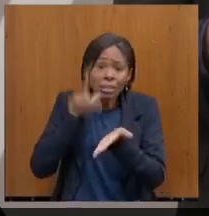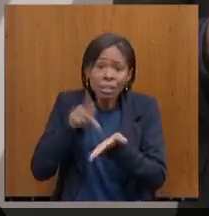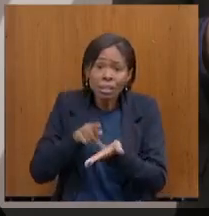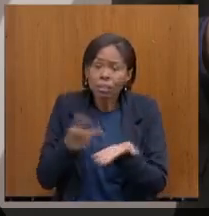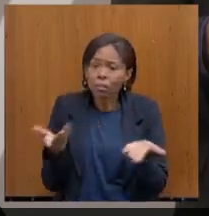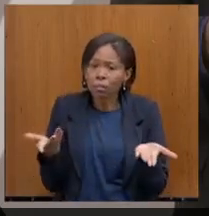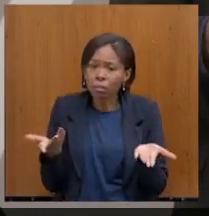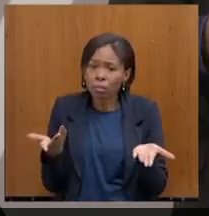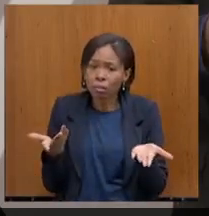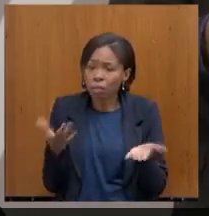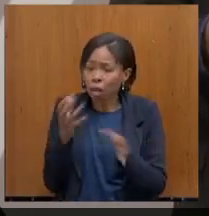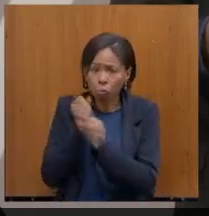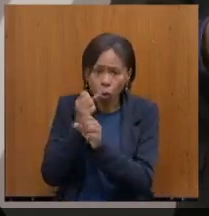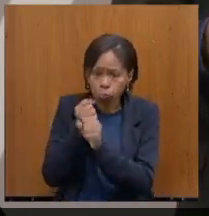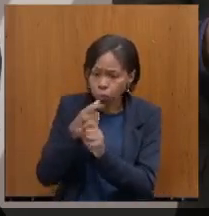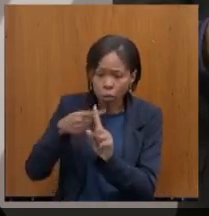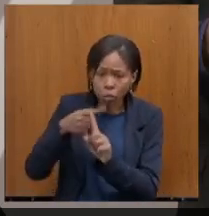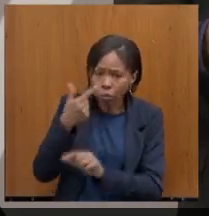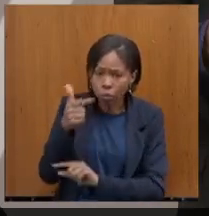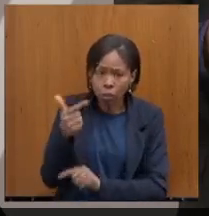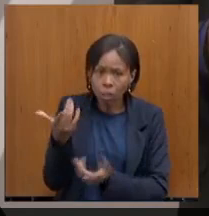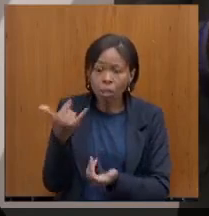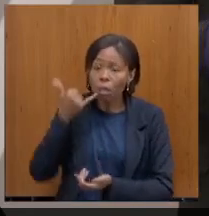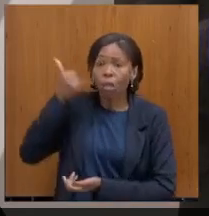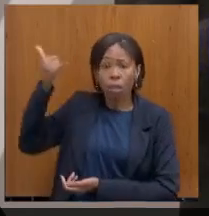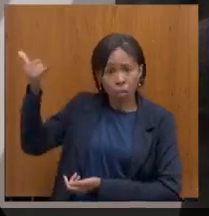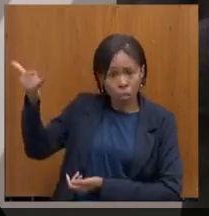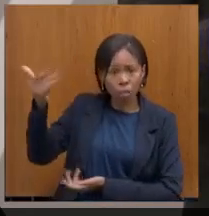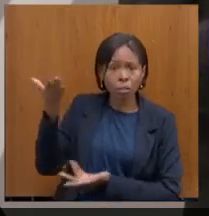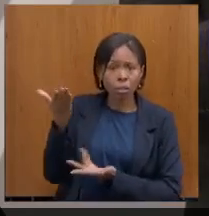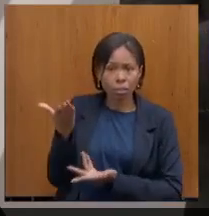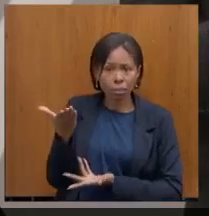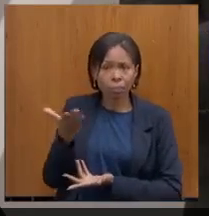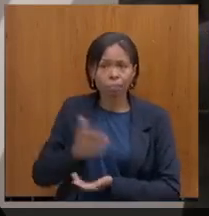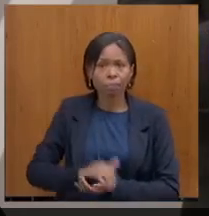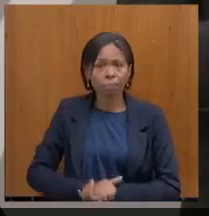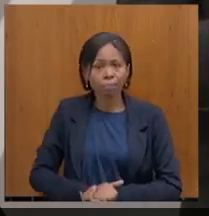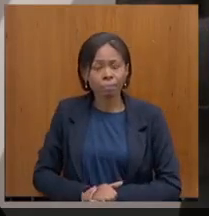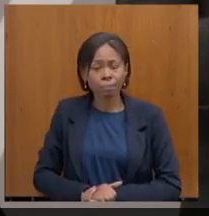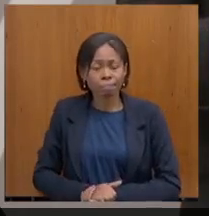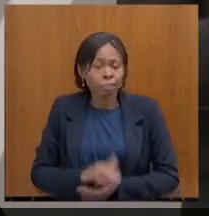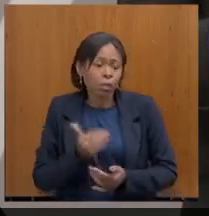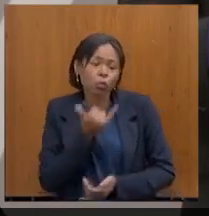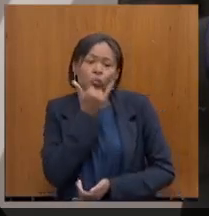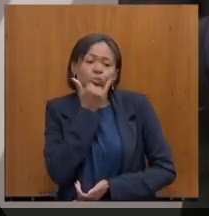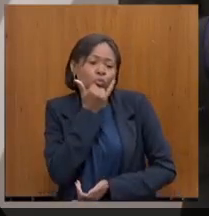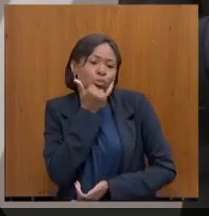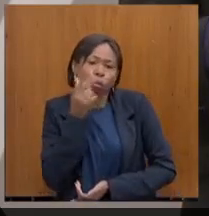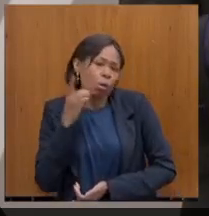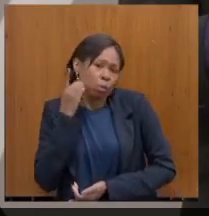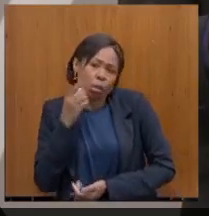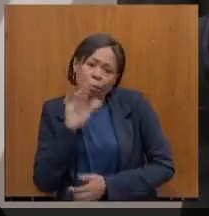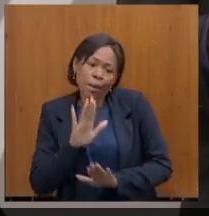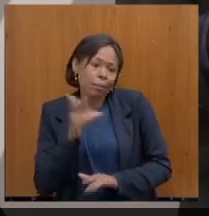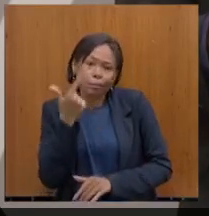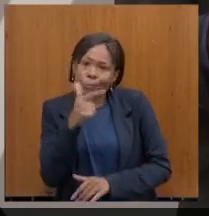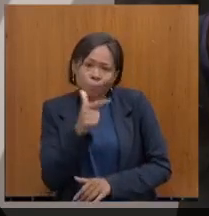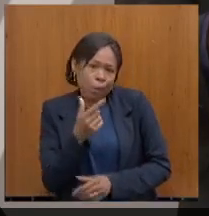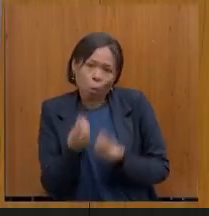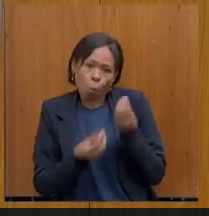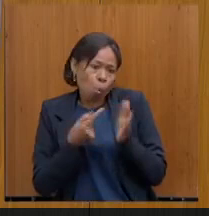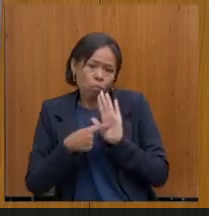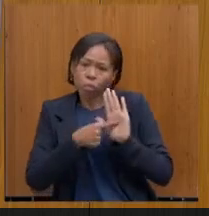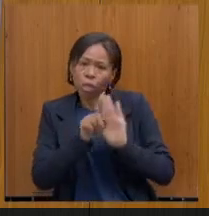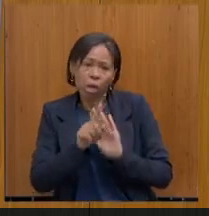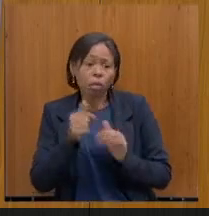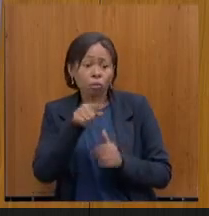Eu não tenho. O senhor ligar lá? Eu não sinto um governo... Eu sinto muito, deputado, mas eu não tenho aqui como passar para o senhor. Quando o senhor solicita, eu